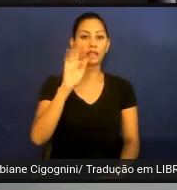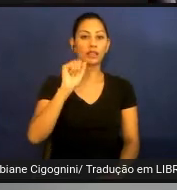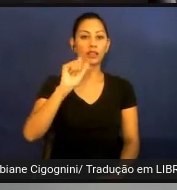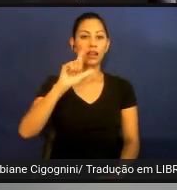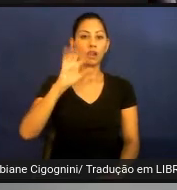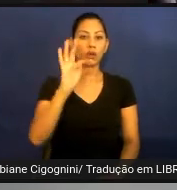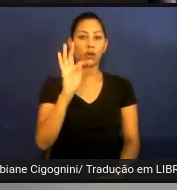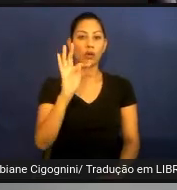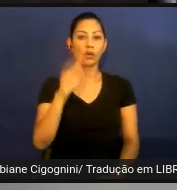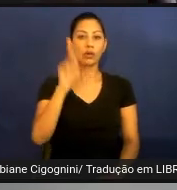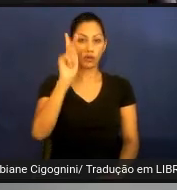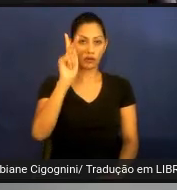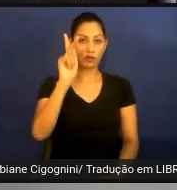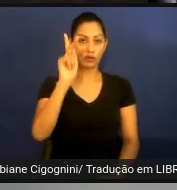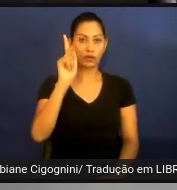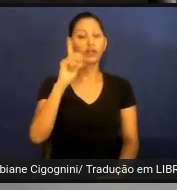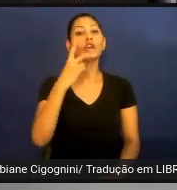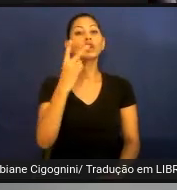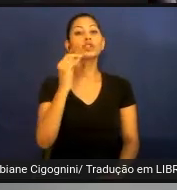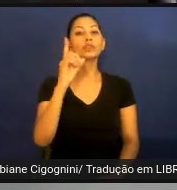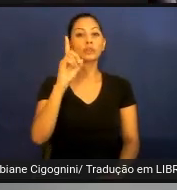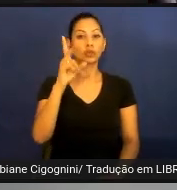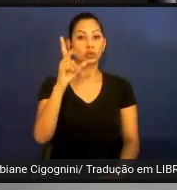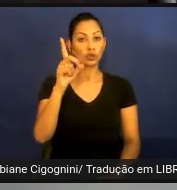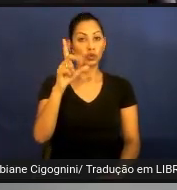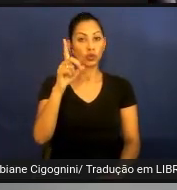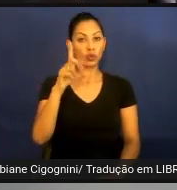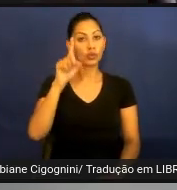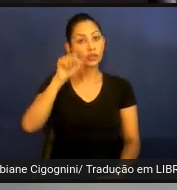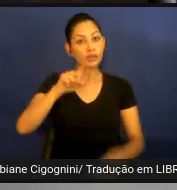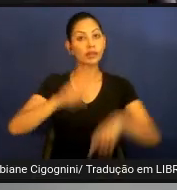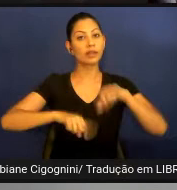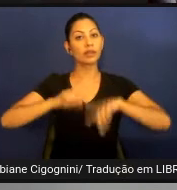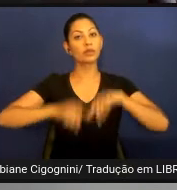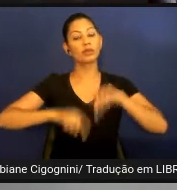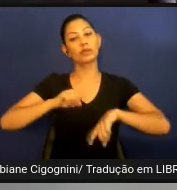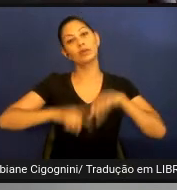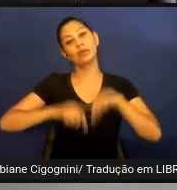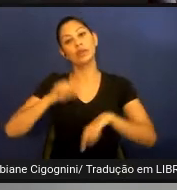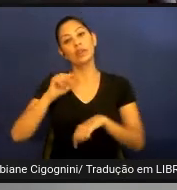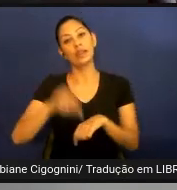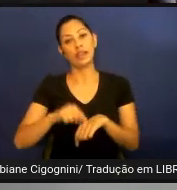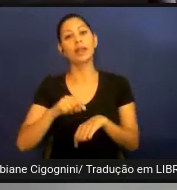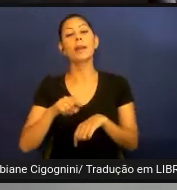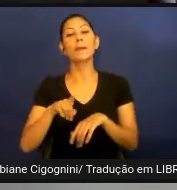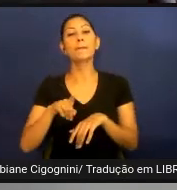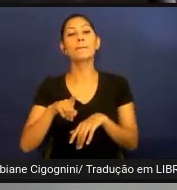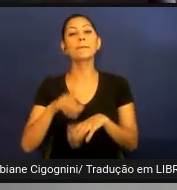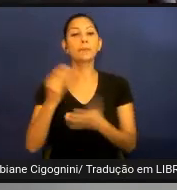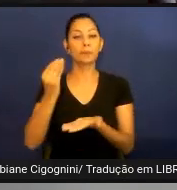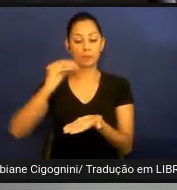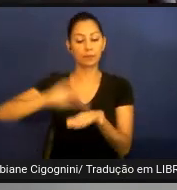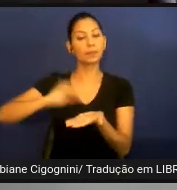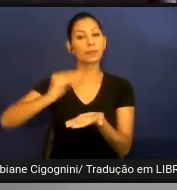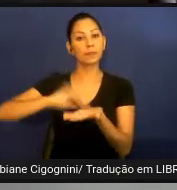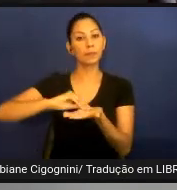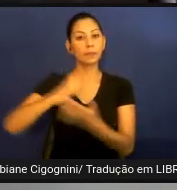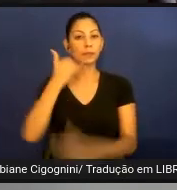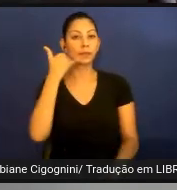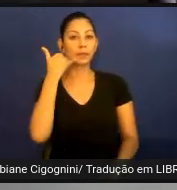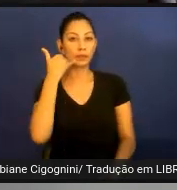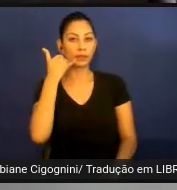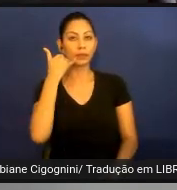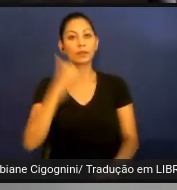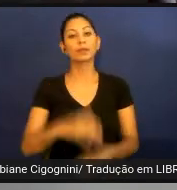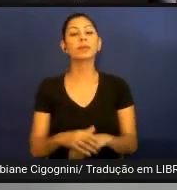2012, e esta ferramenta, ela é para Android e iOS, para dispositivos móveis.